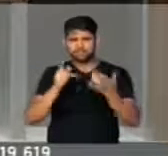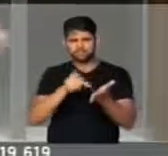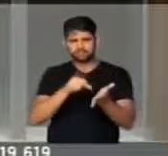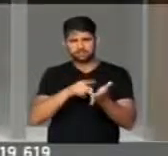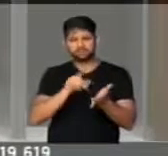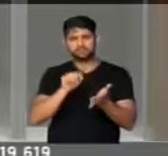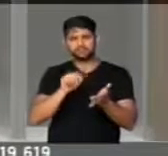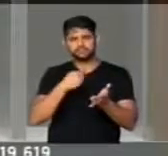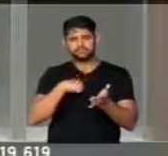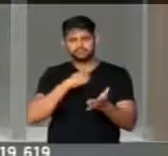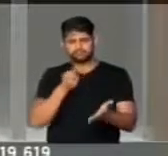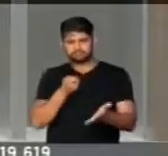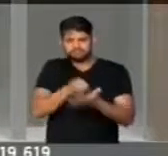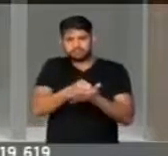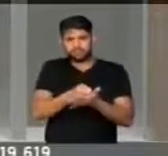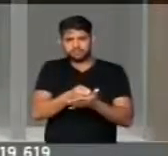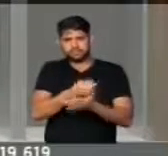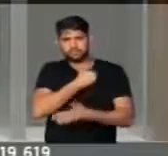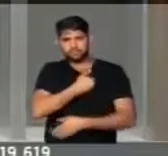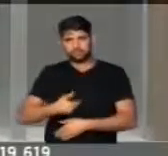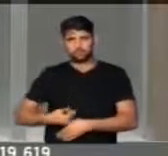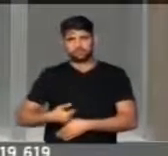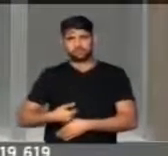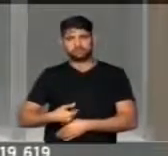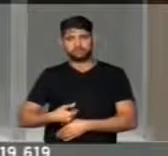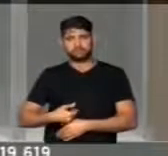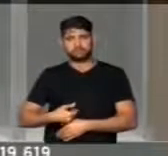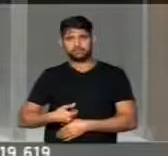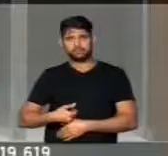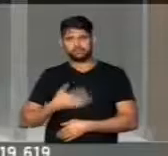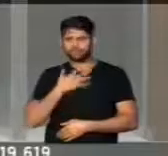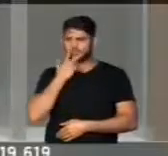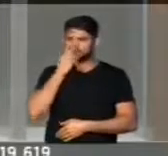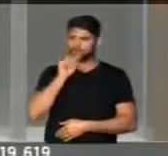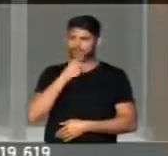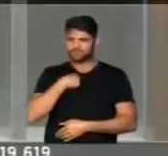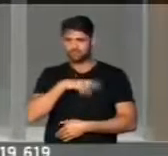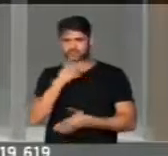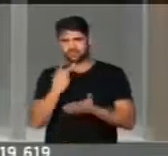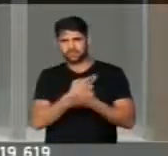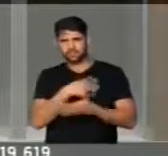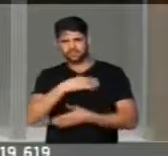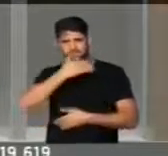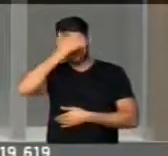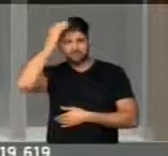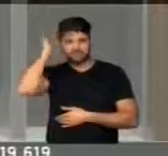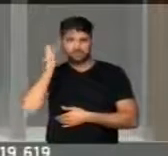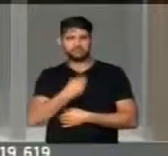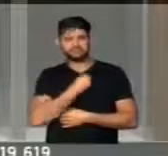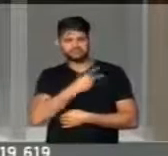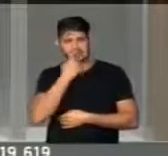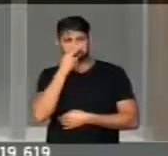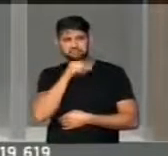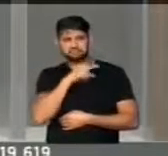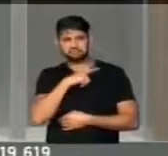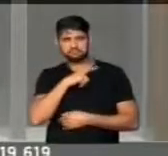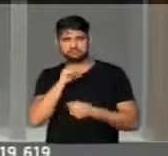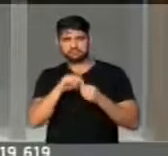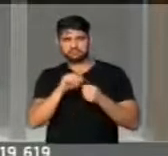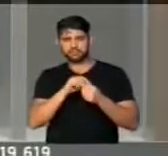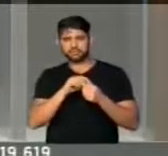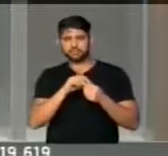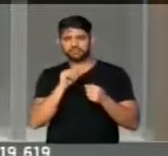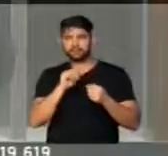na verdade, impor um governo. Eu acho que o caso Michel Temer é caso para o